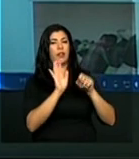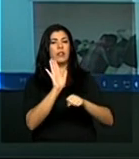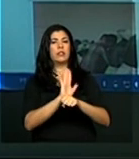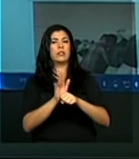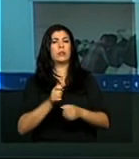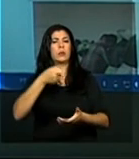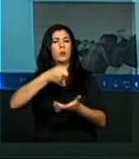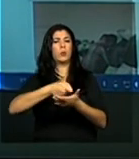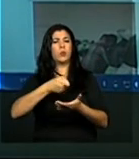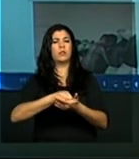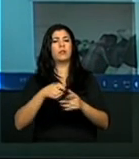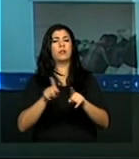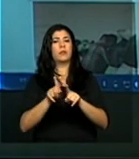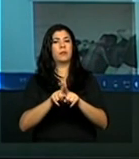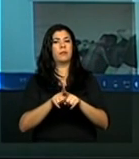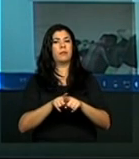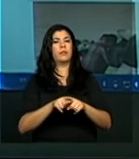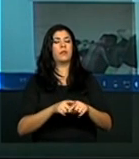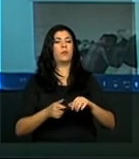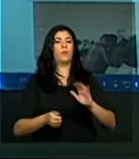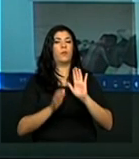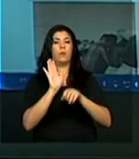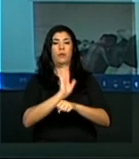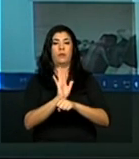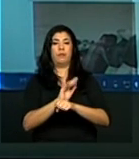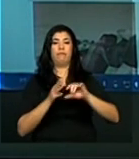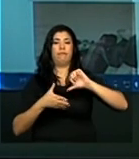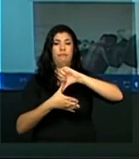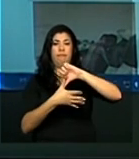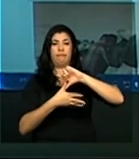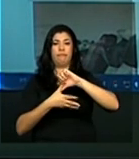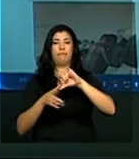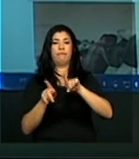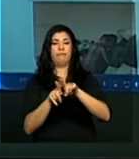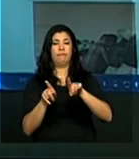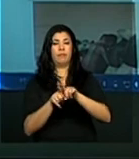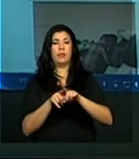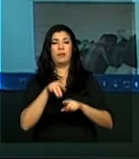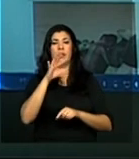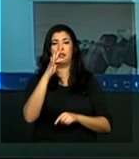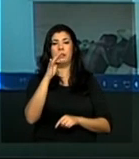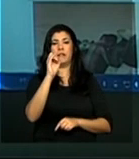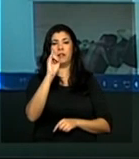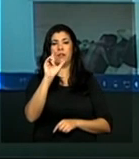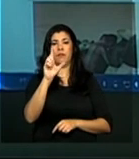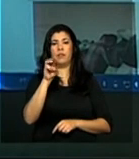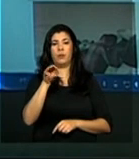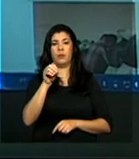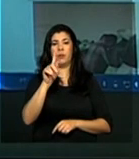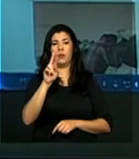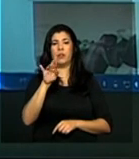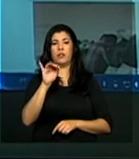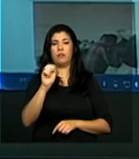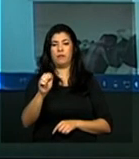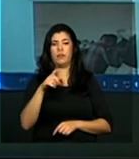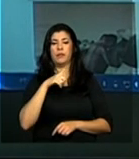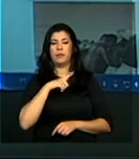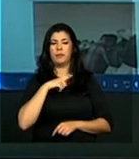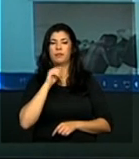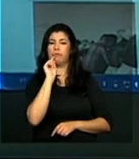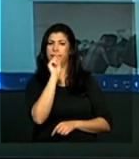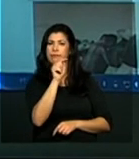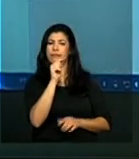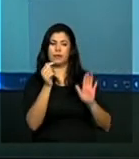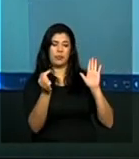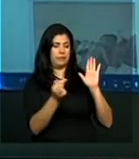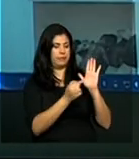sobre a ditadura, cinema na América Latina e a filmografia. Vamos para a filmografia para